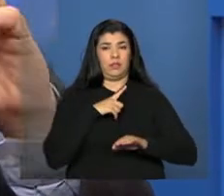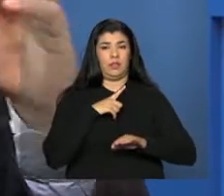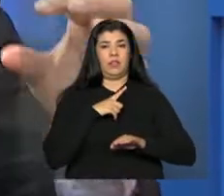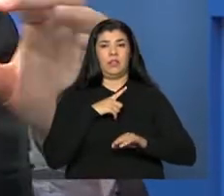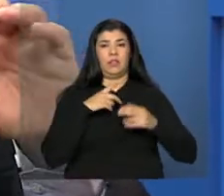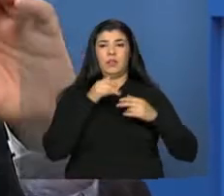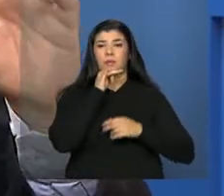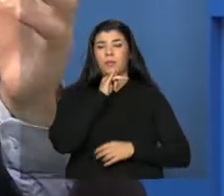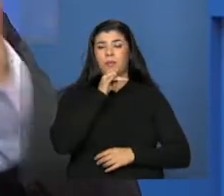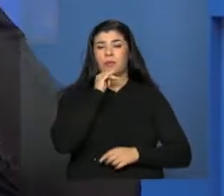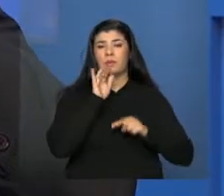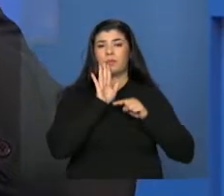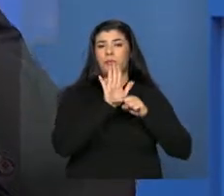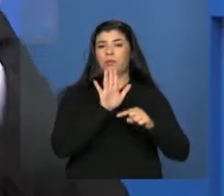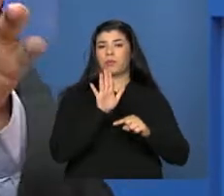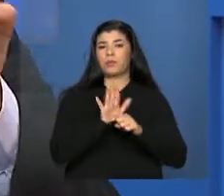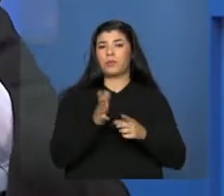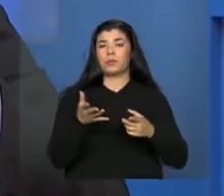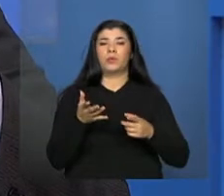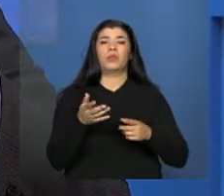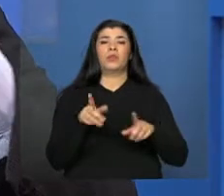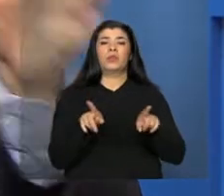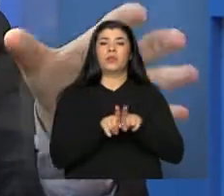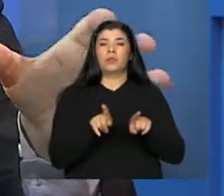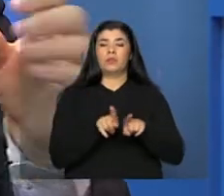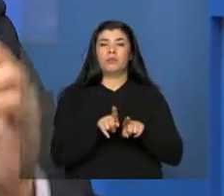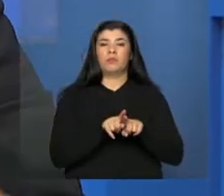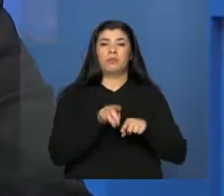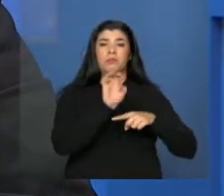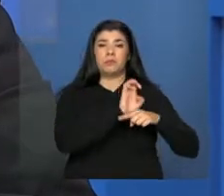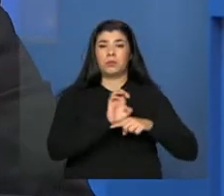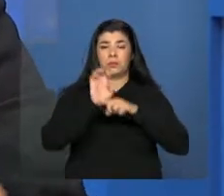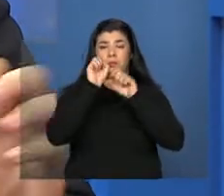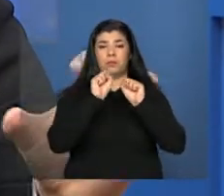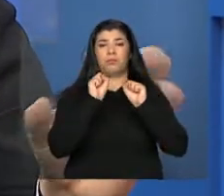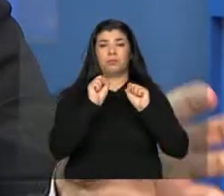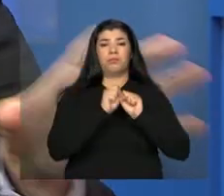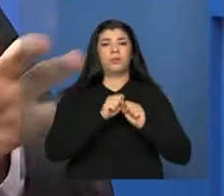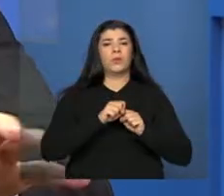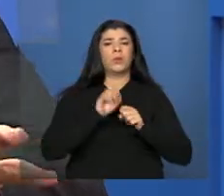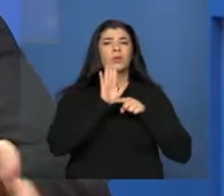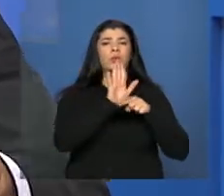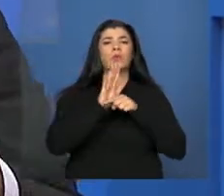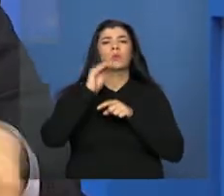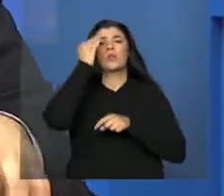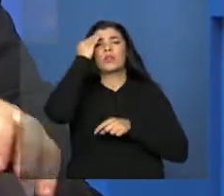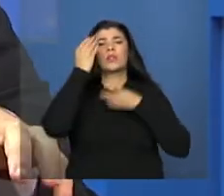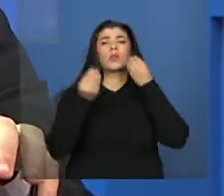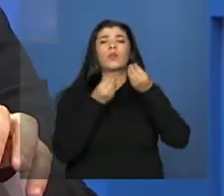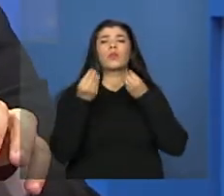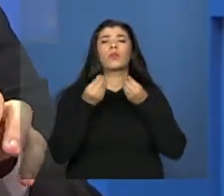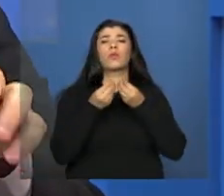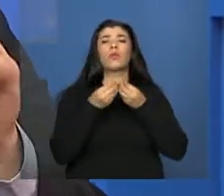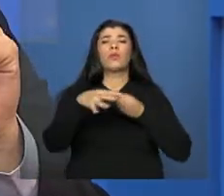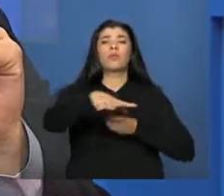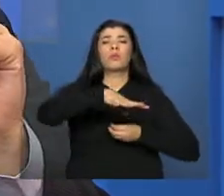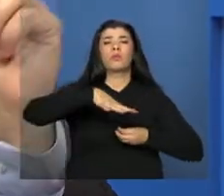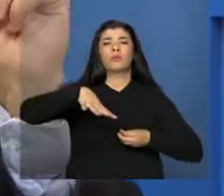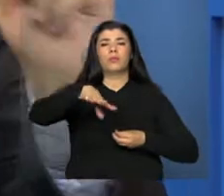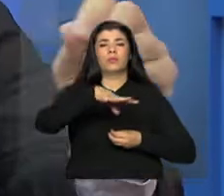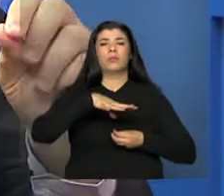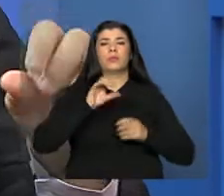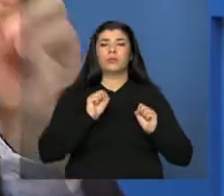Auxilia o estado também a afirmar o entendimento no seu âmbito para